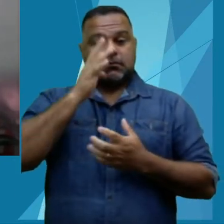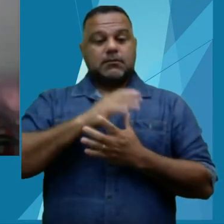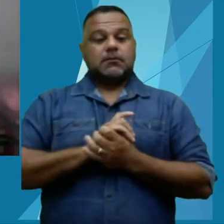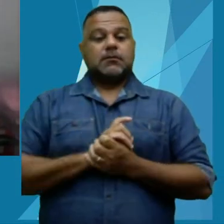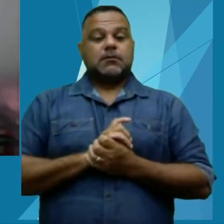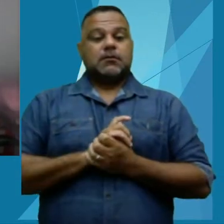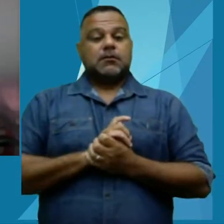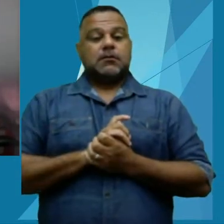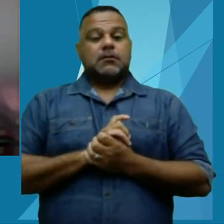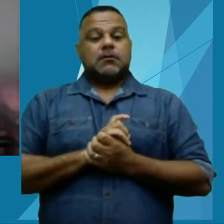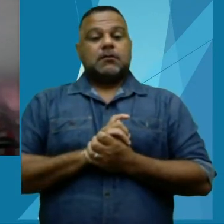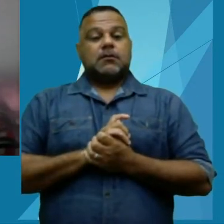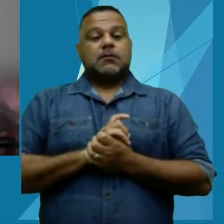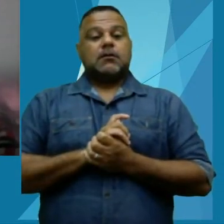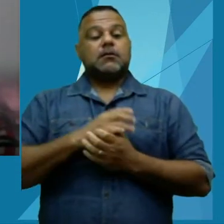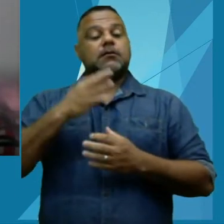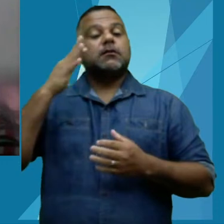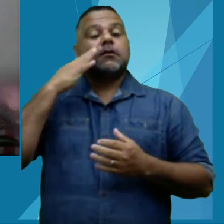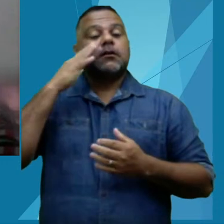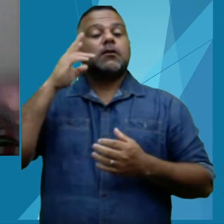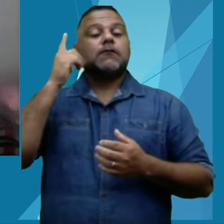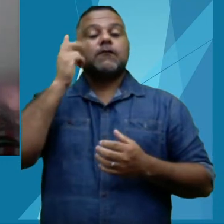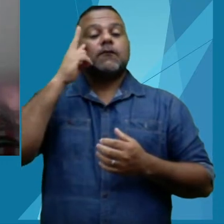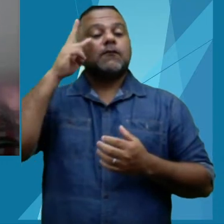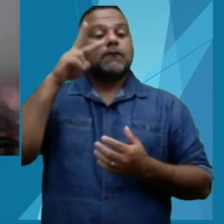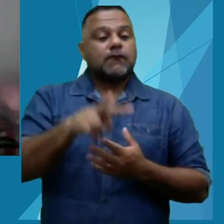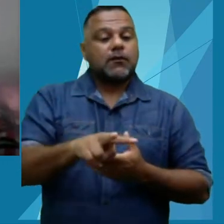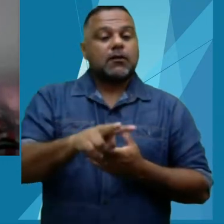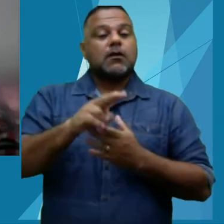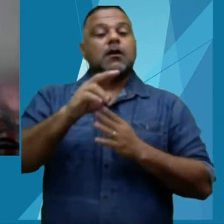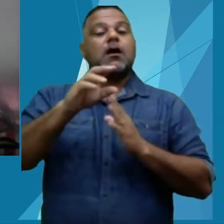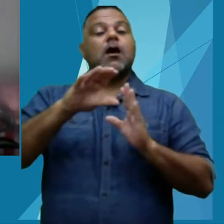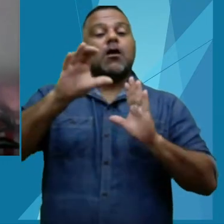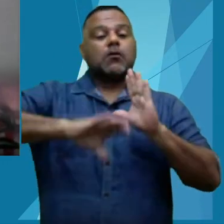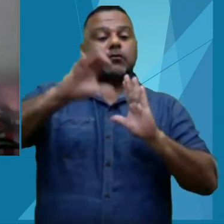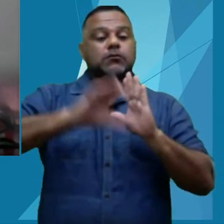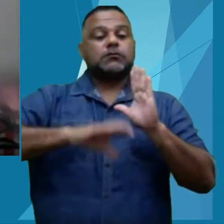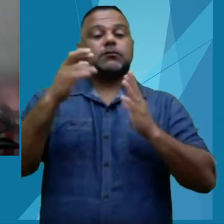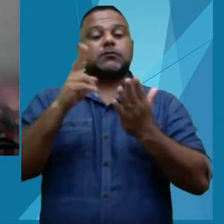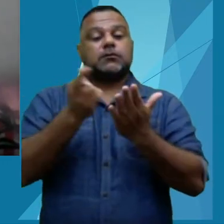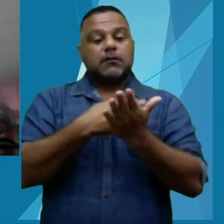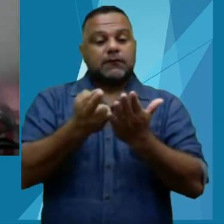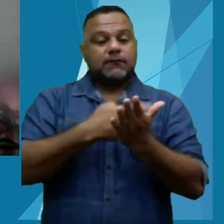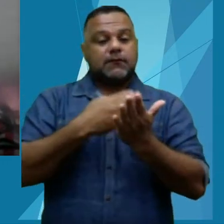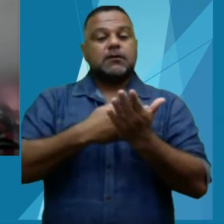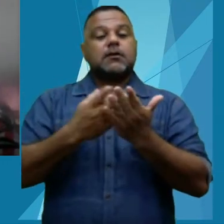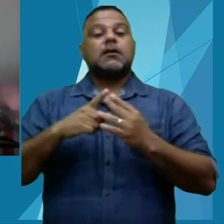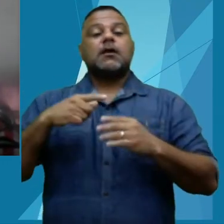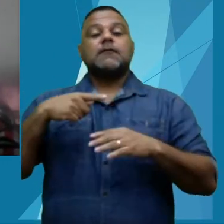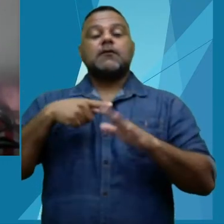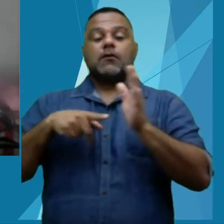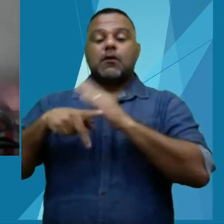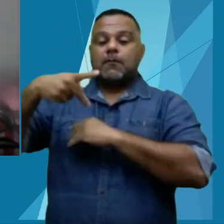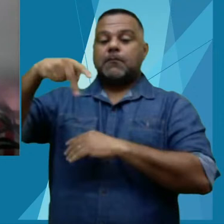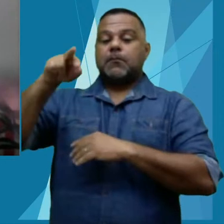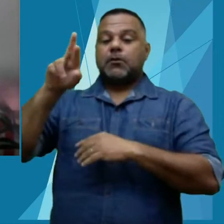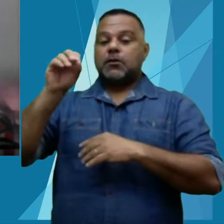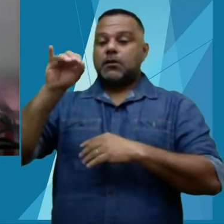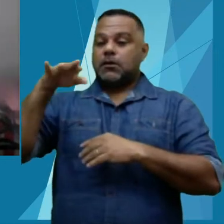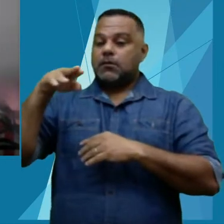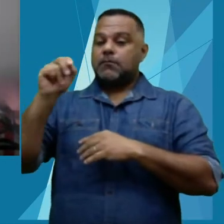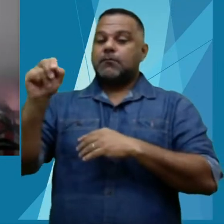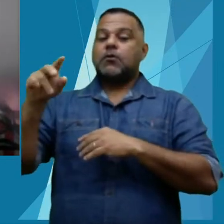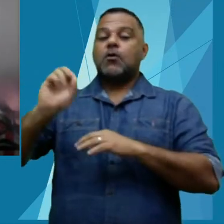em ter acesso ao conteúdo da revista, devem fazer contato com a PROIMP ou pelo e-mail